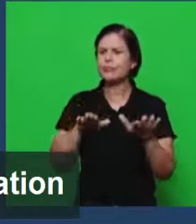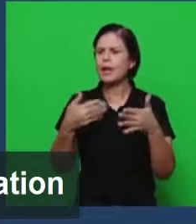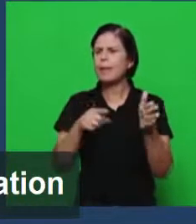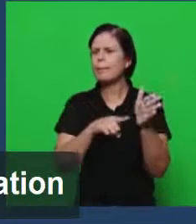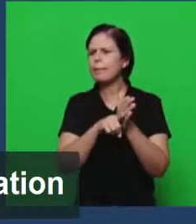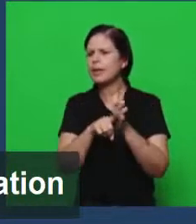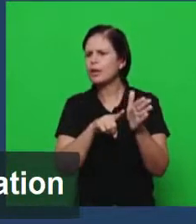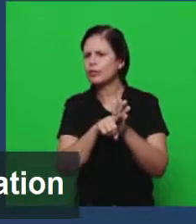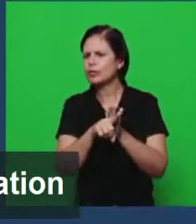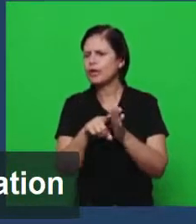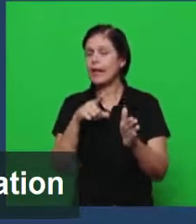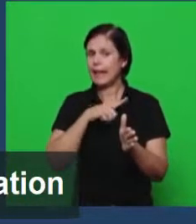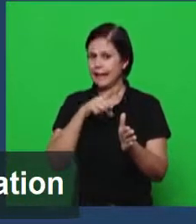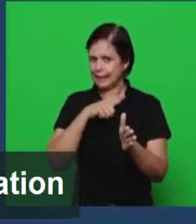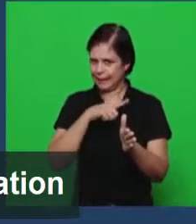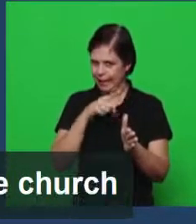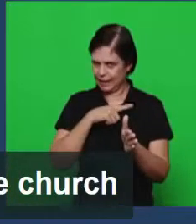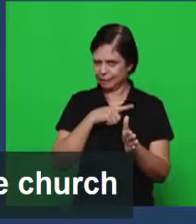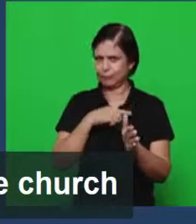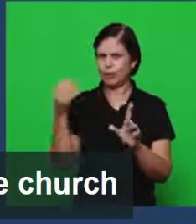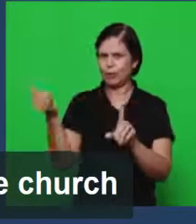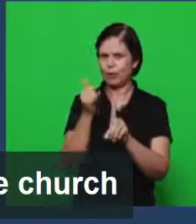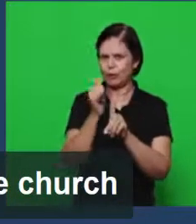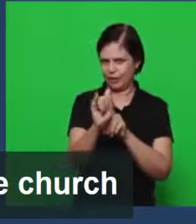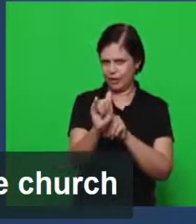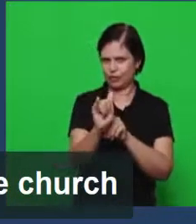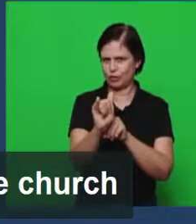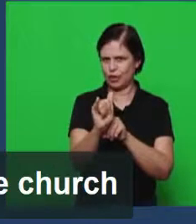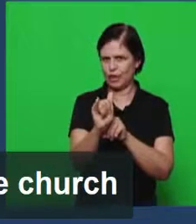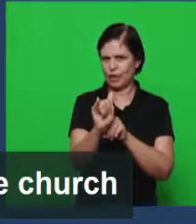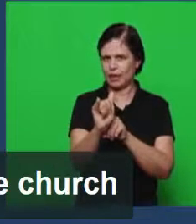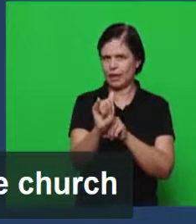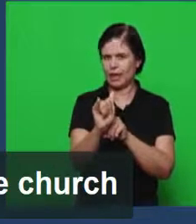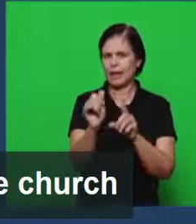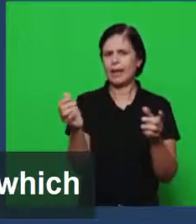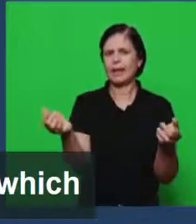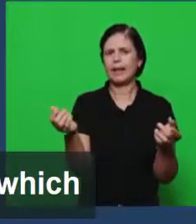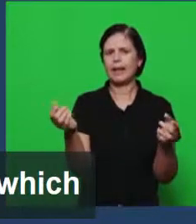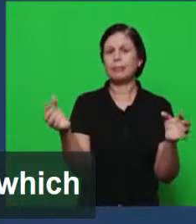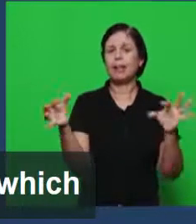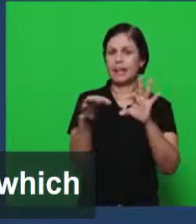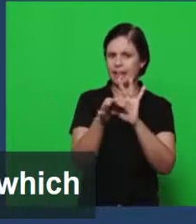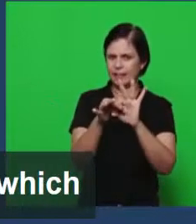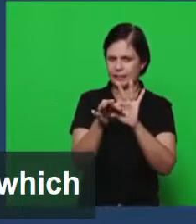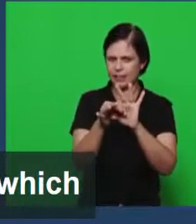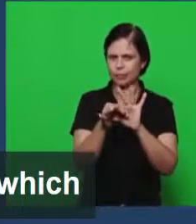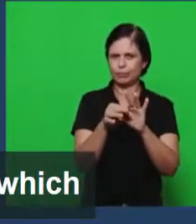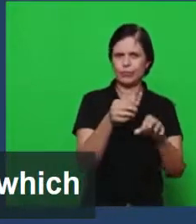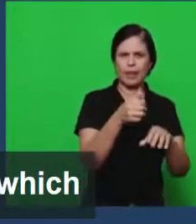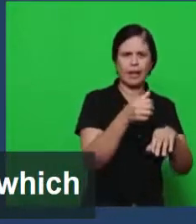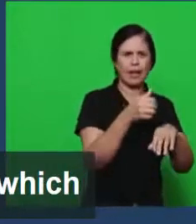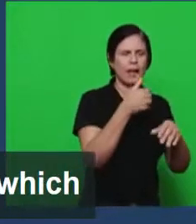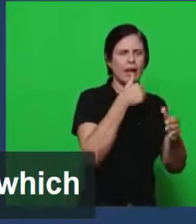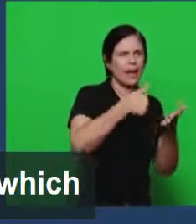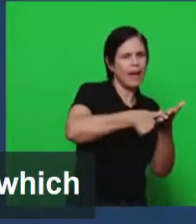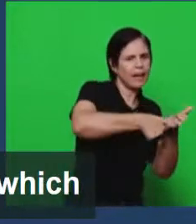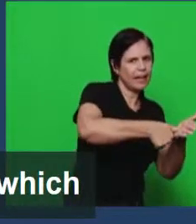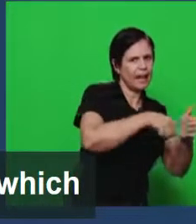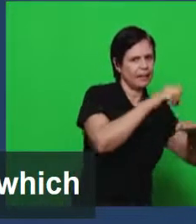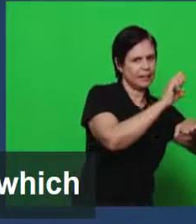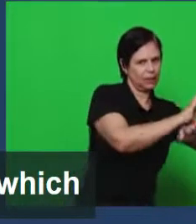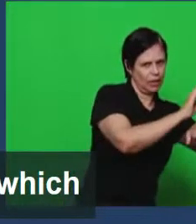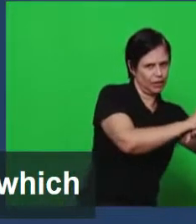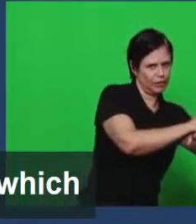existe uma associação profética entre a primeira carta que é a carta igreja de Éfeso e a parábola do